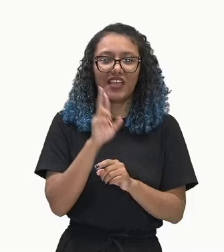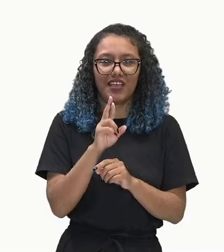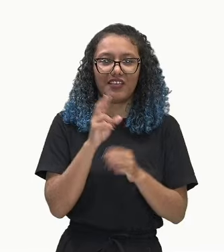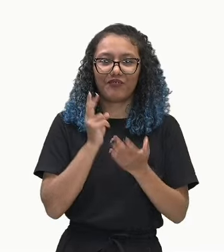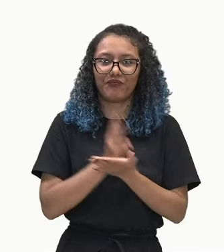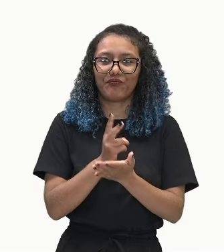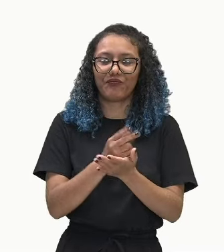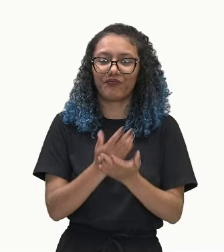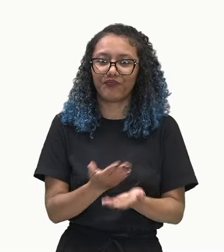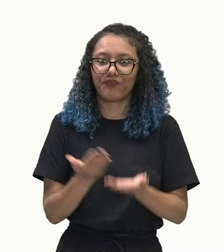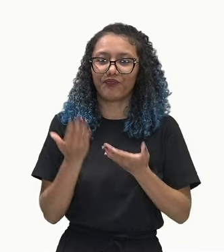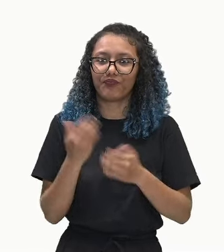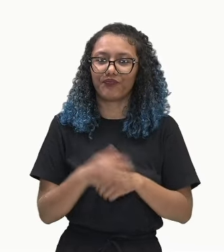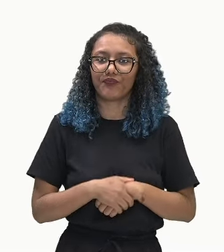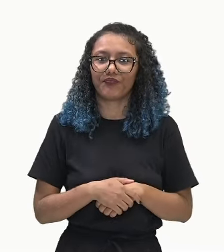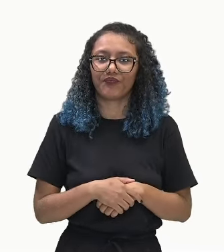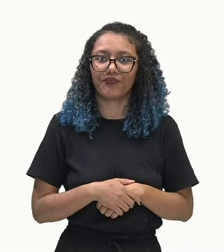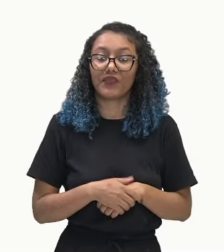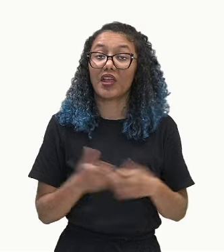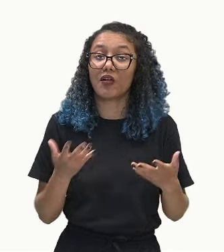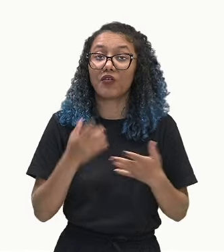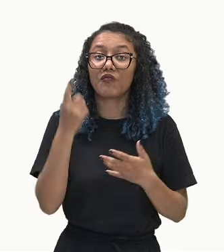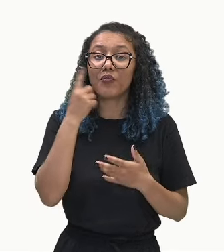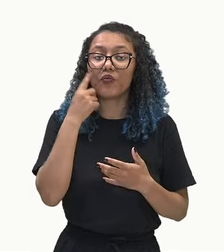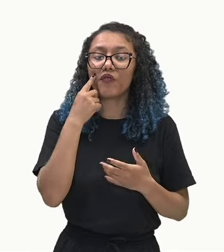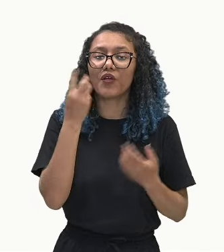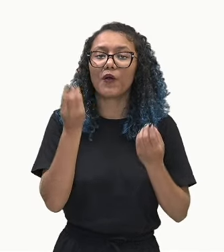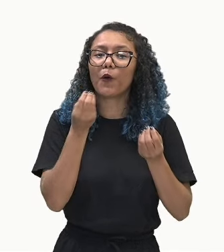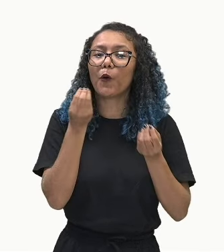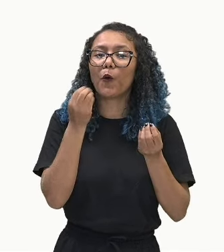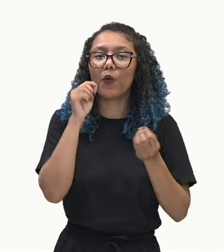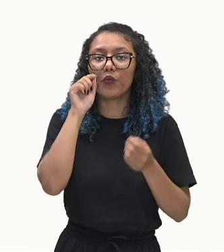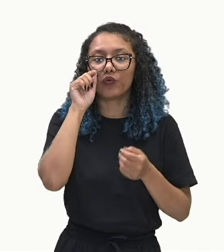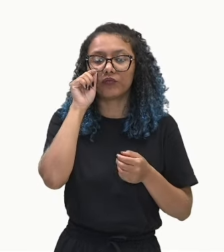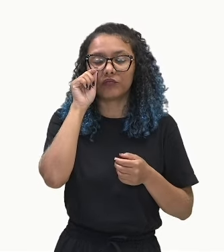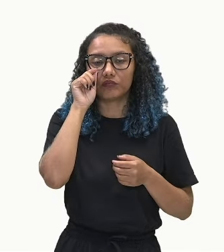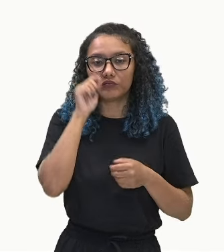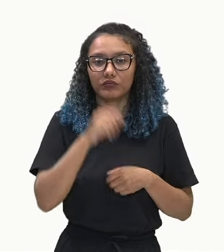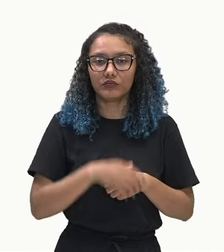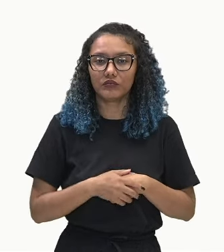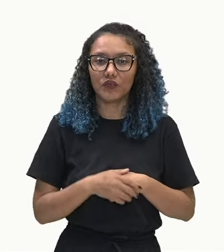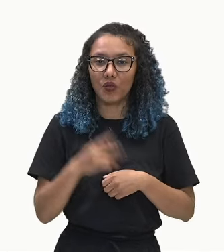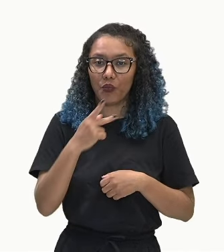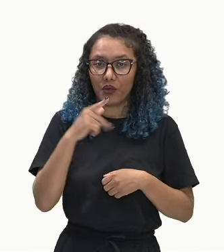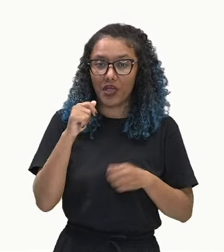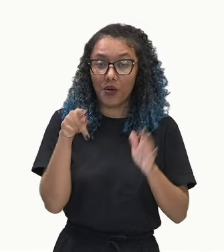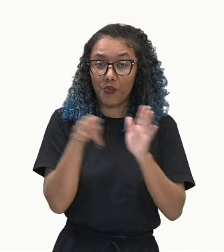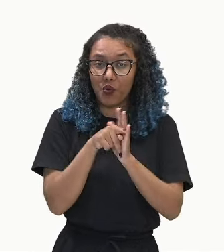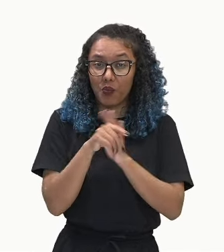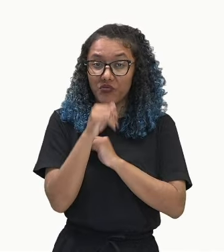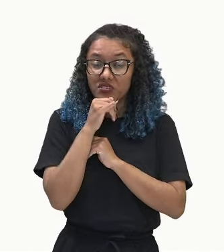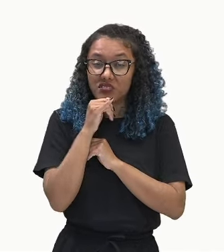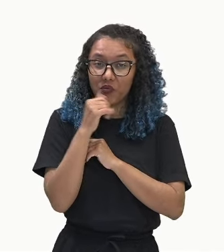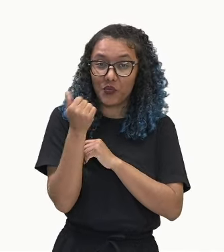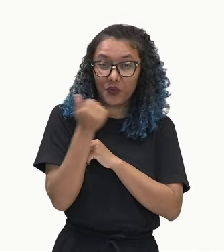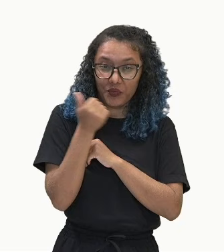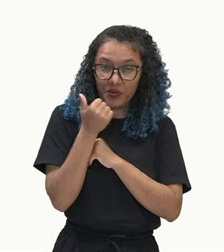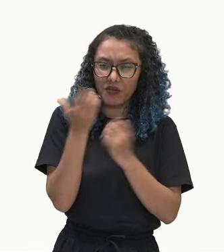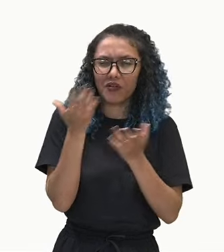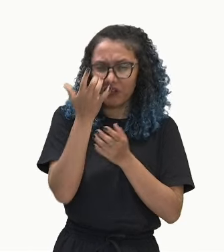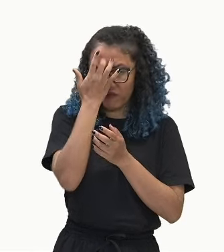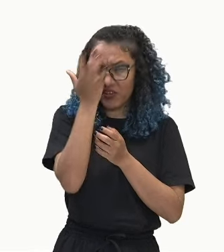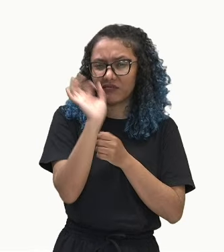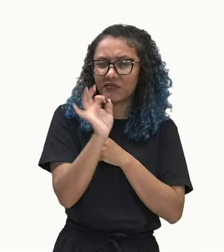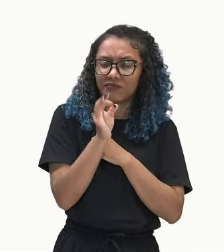Agora, a gente vai identificar os termos da PA lá do nosso primeiro exemplo. Agora ficou fácil, né?